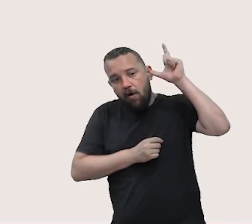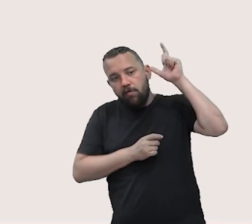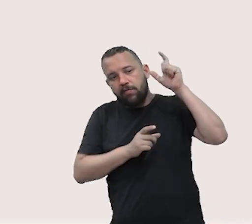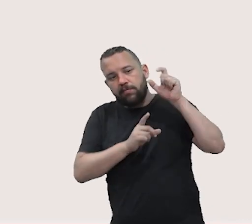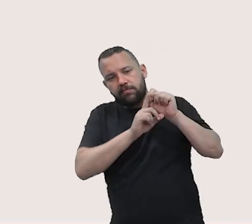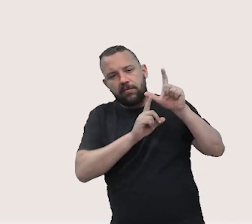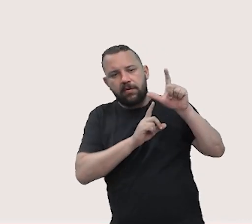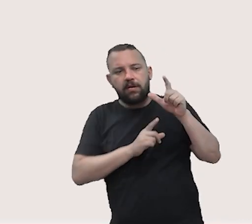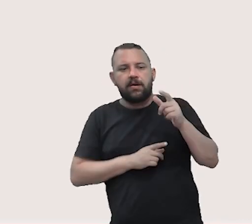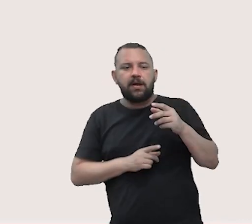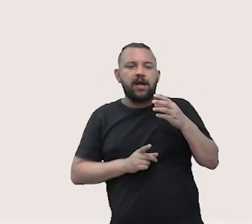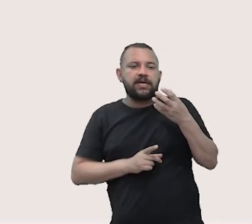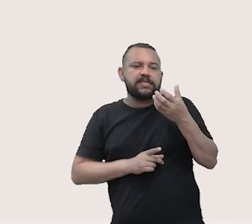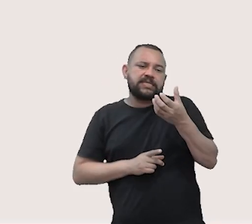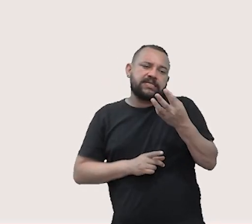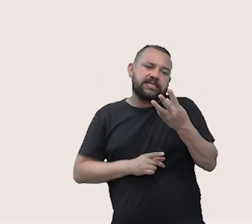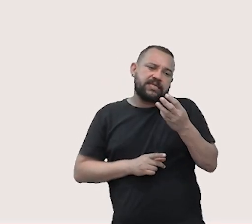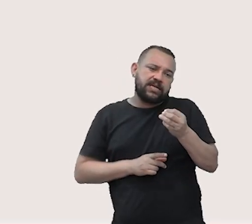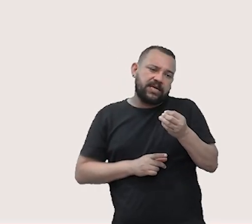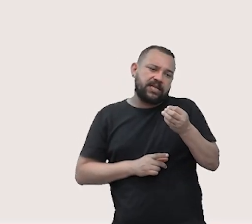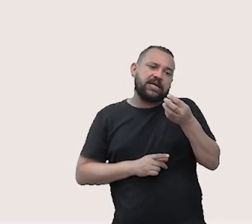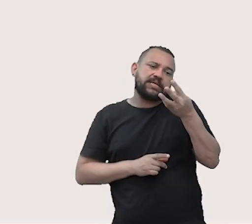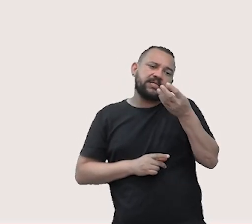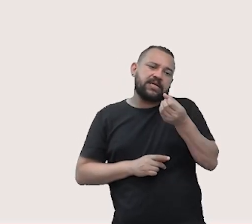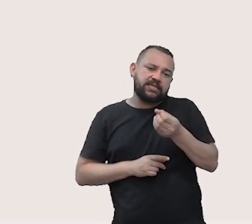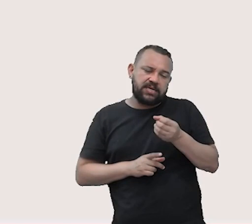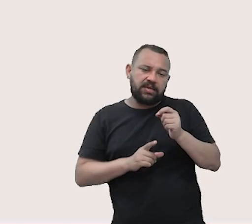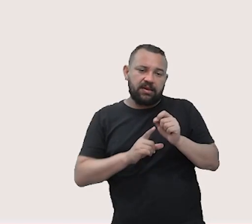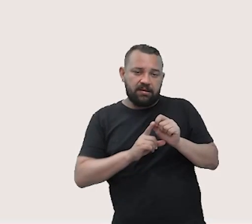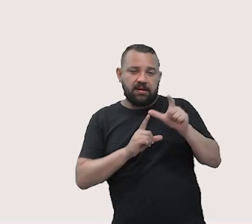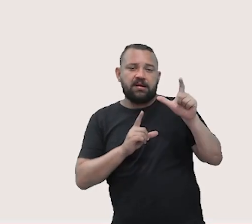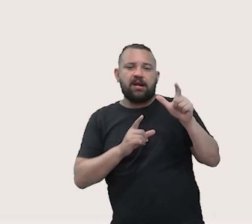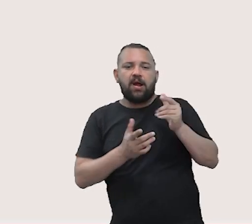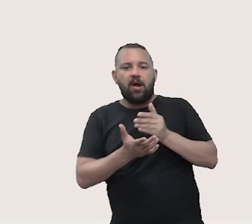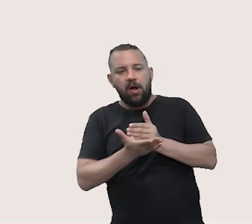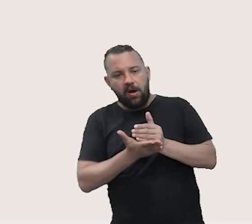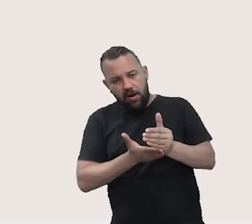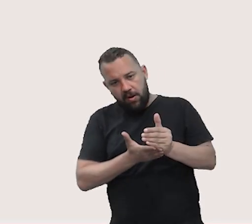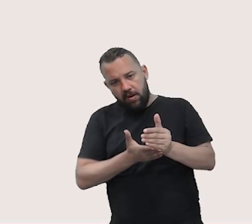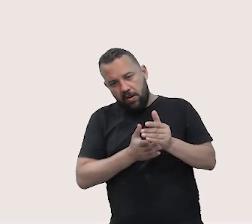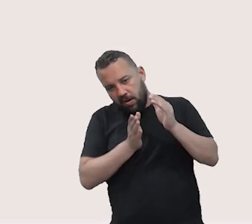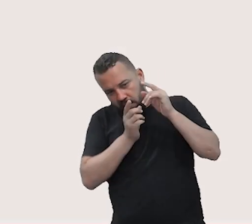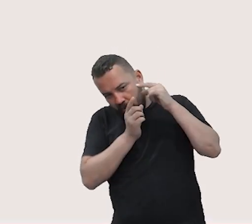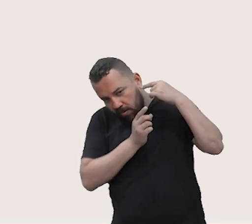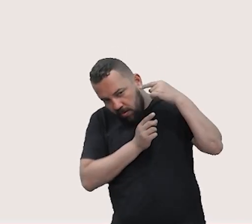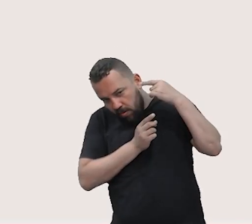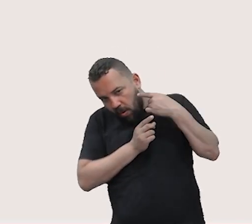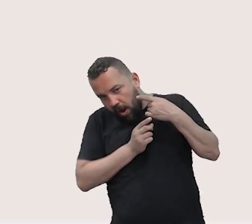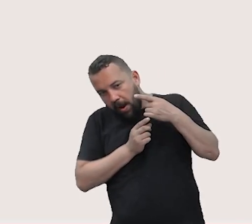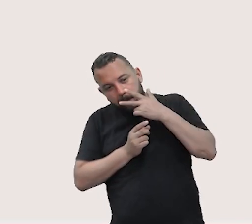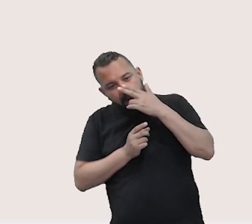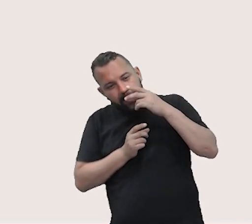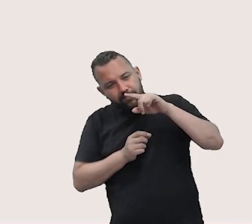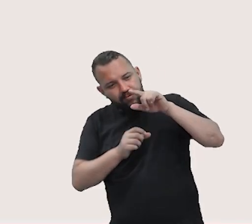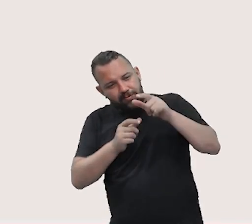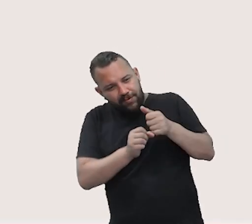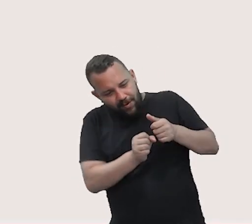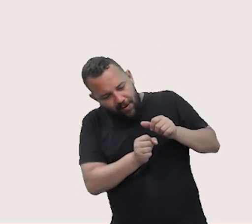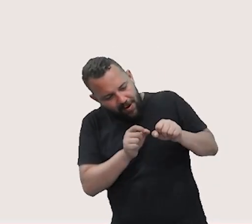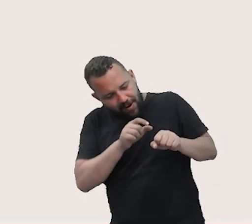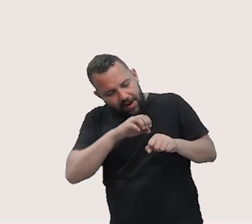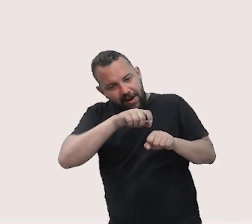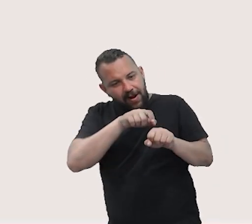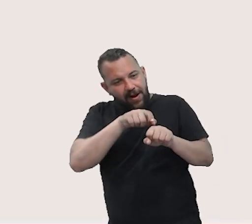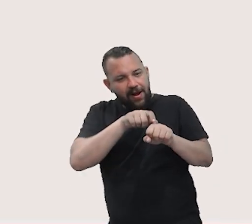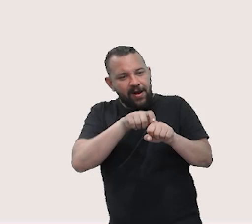30 a 60 vezes, pela janela oval, que dá início ao labirinto e o caracol, que são os responsáveis por